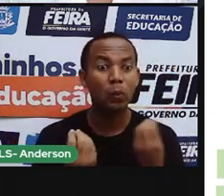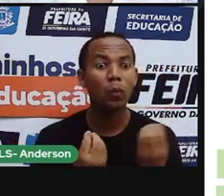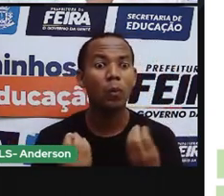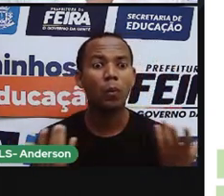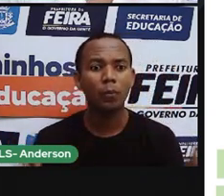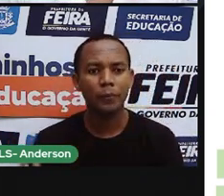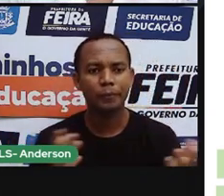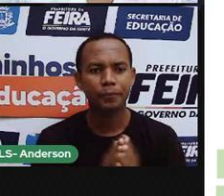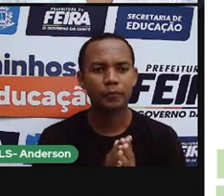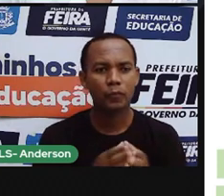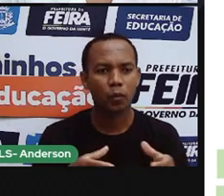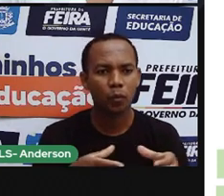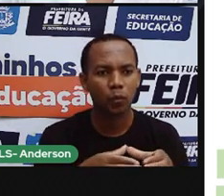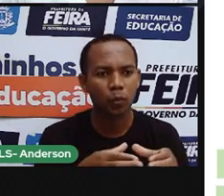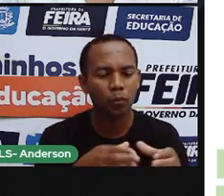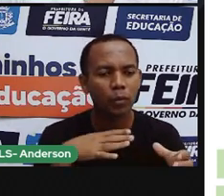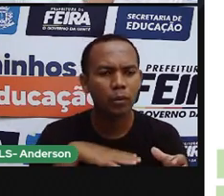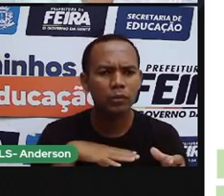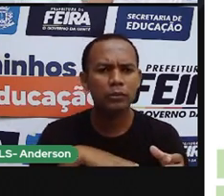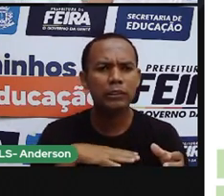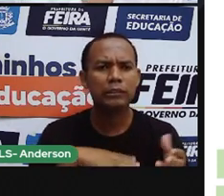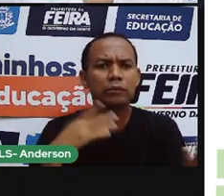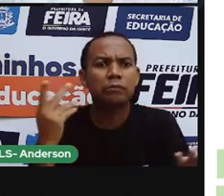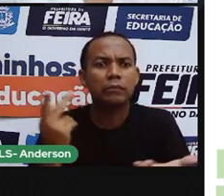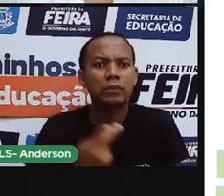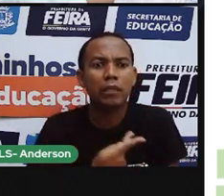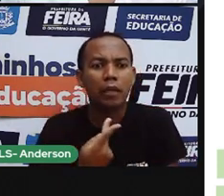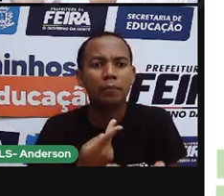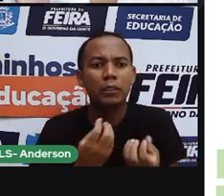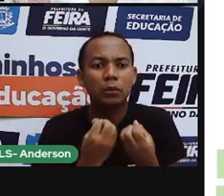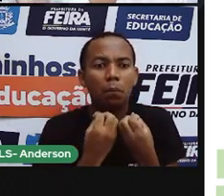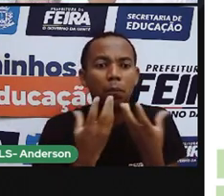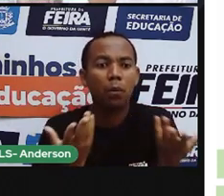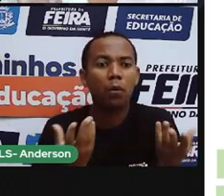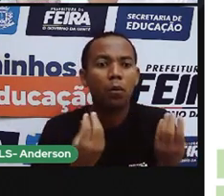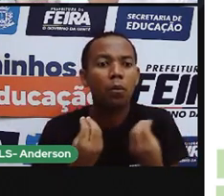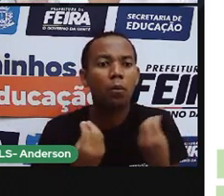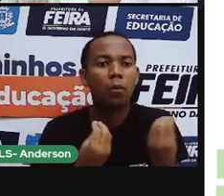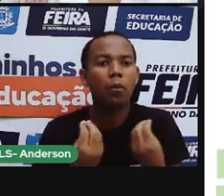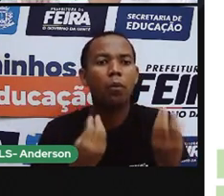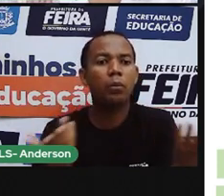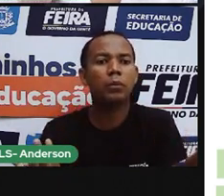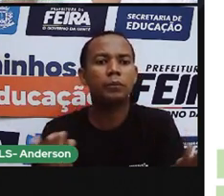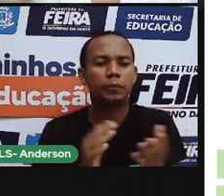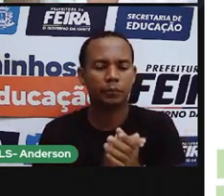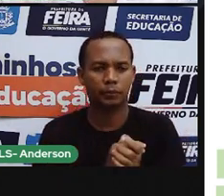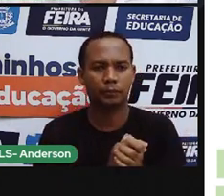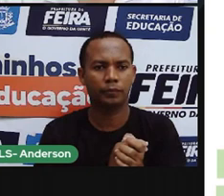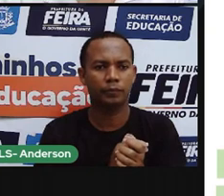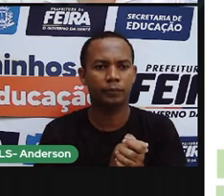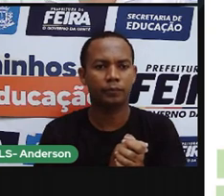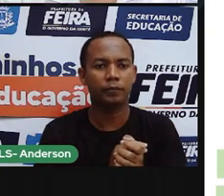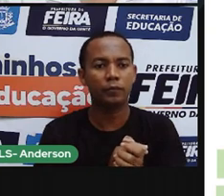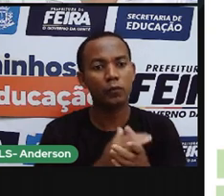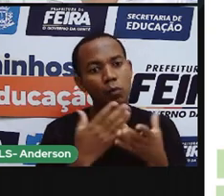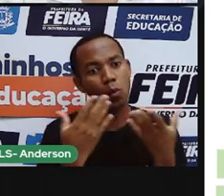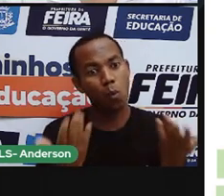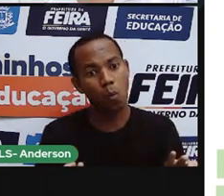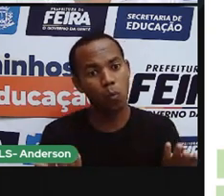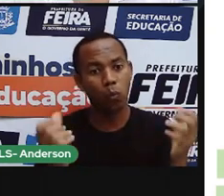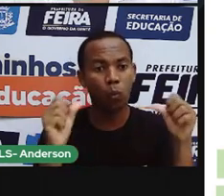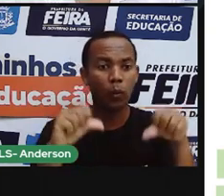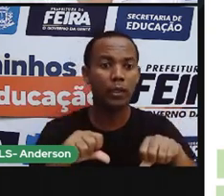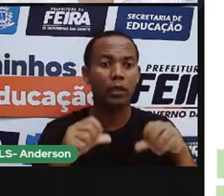chegada dos portugueses, o aconteceu de bom, né? Vamos imaginar que aconteceu alguma coisa de boa. O que aconteceu de ruim com os